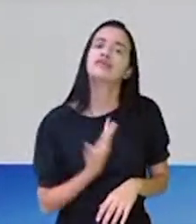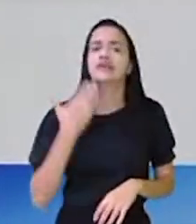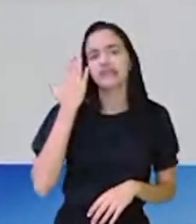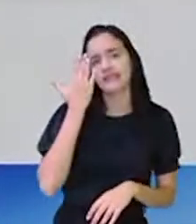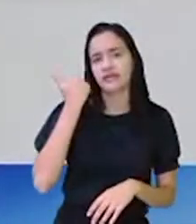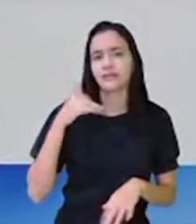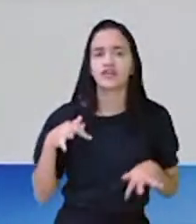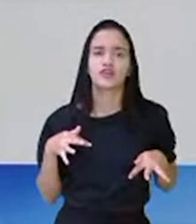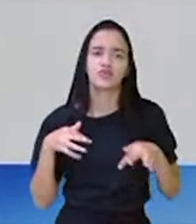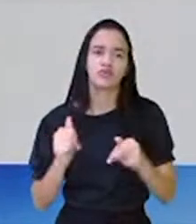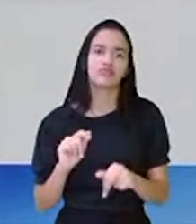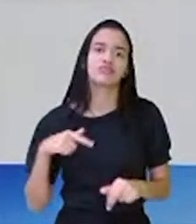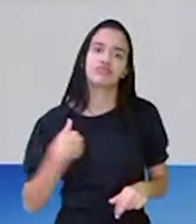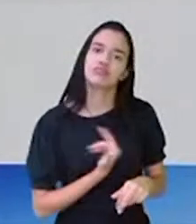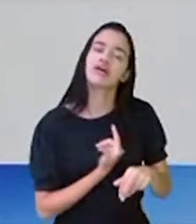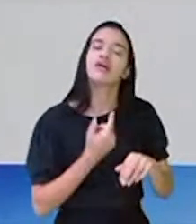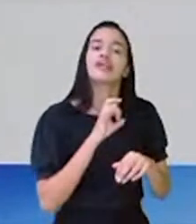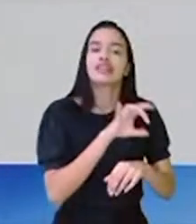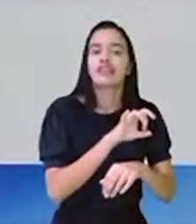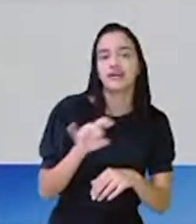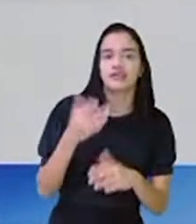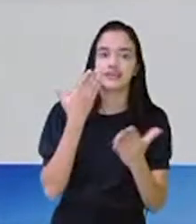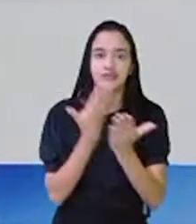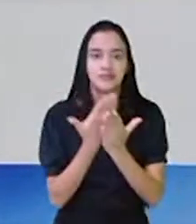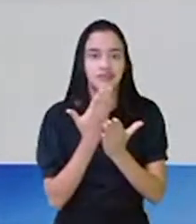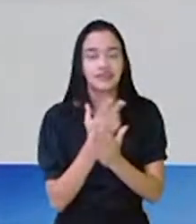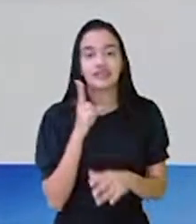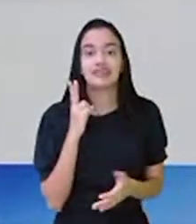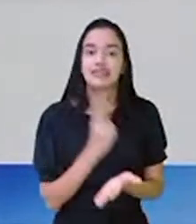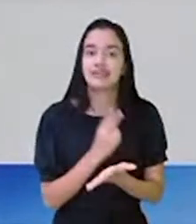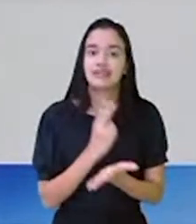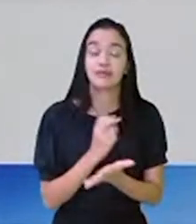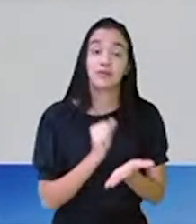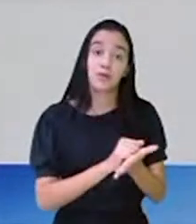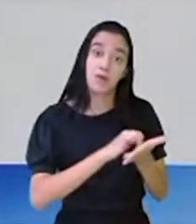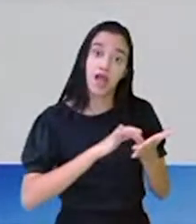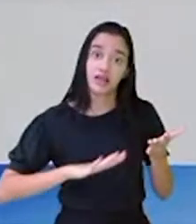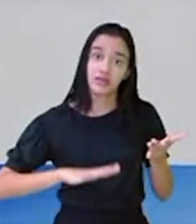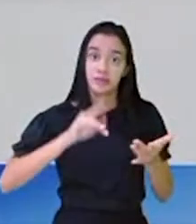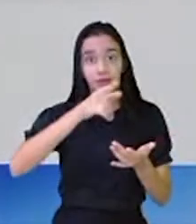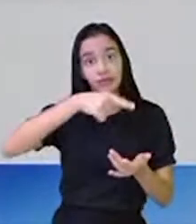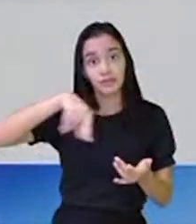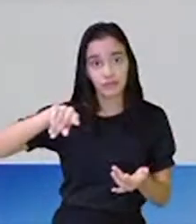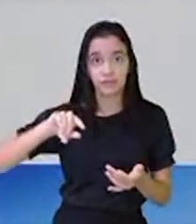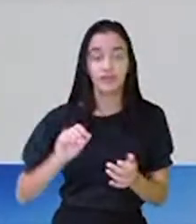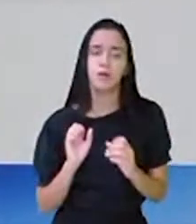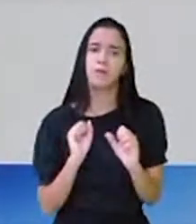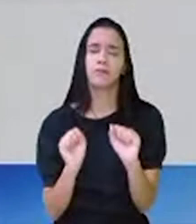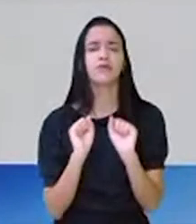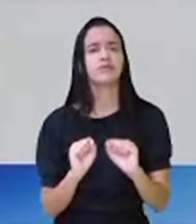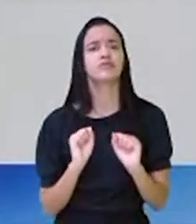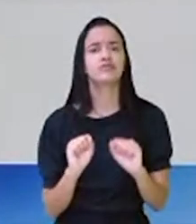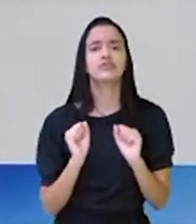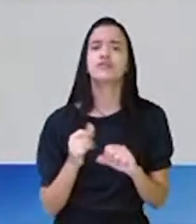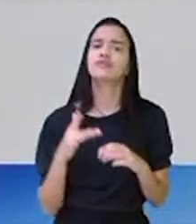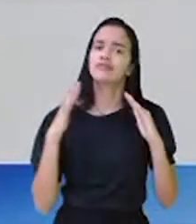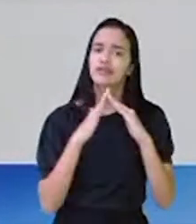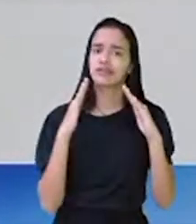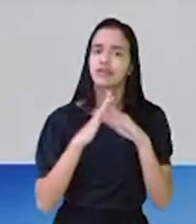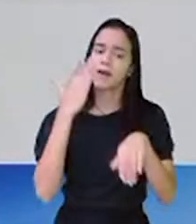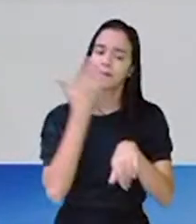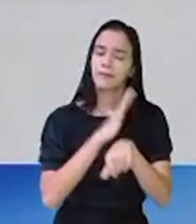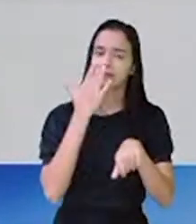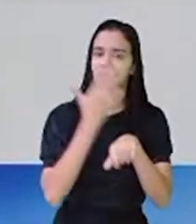sabe que no final do nosso horário, de cada aula, eu trago sempre uma atividade para que vocês possam fazer aí em casa, para